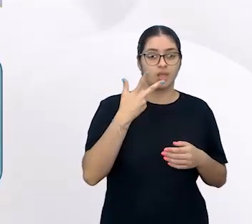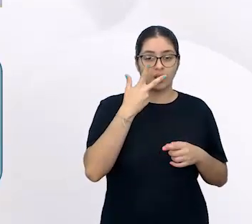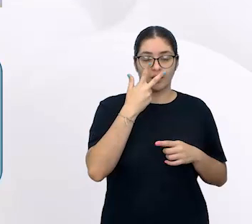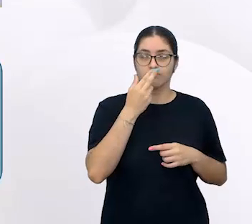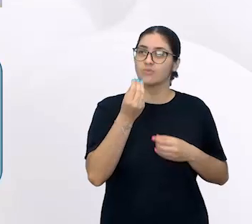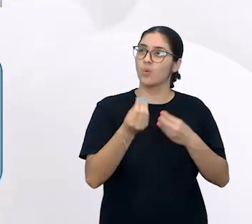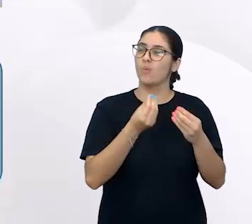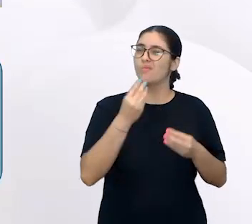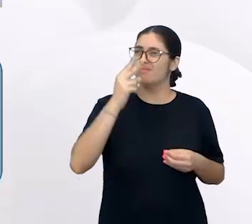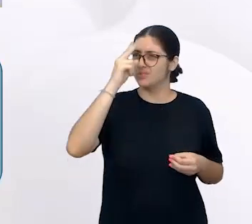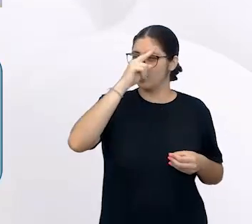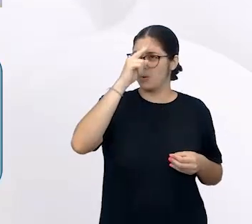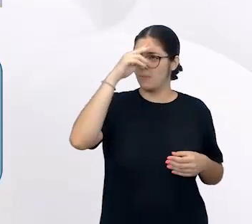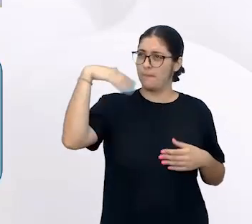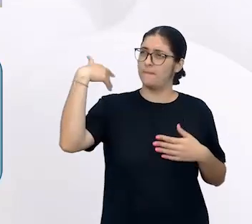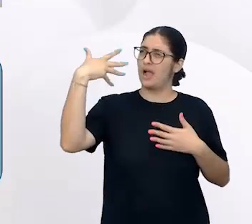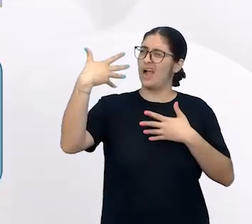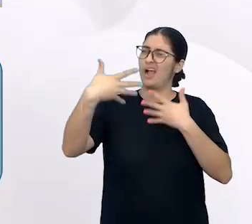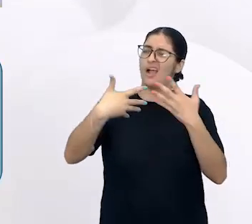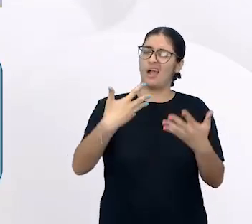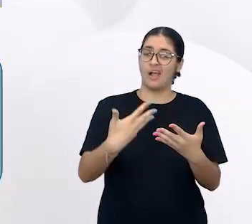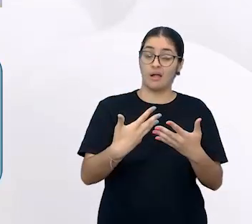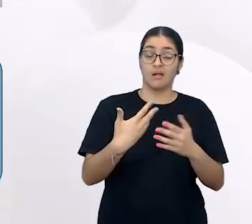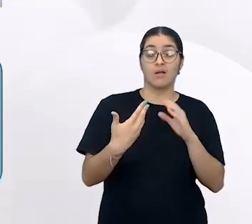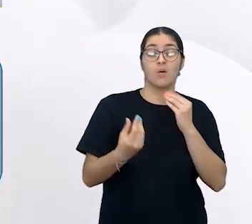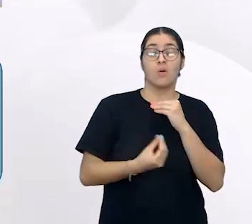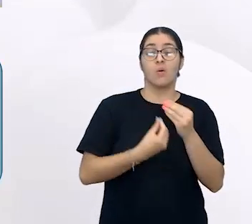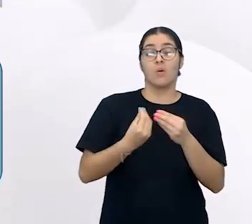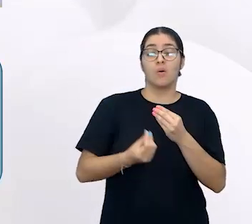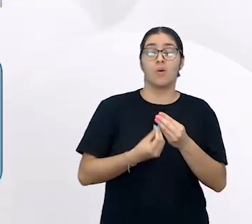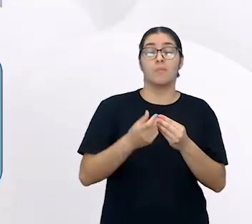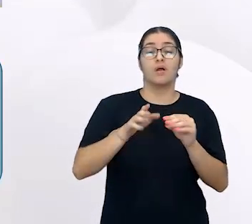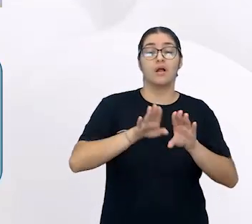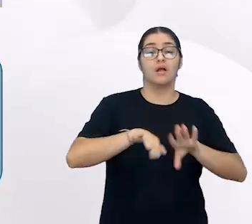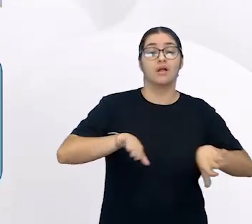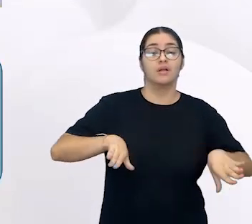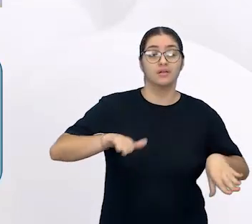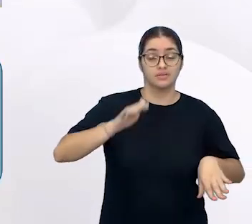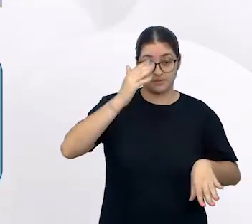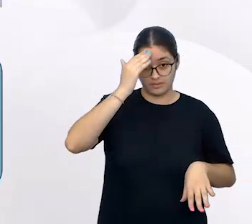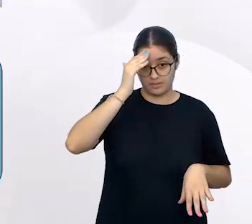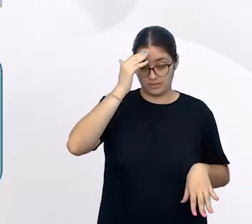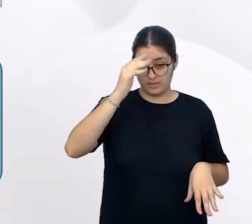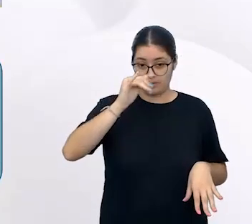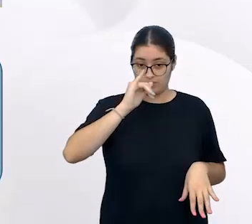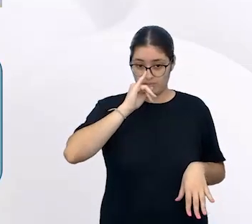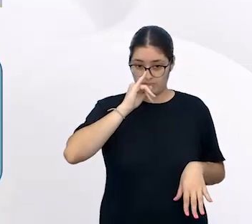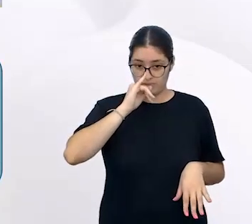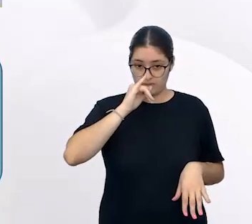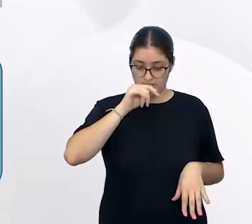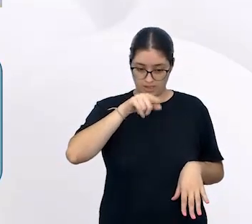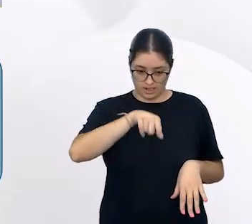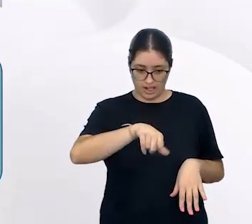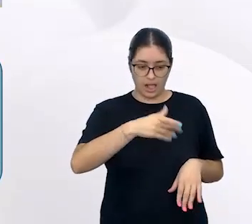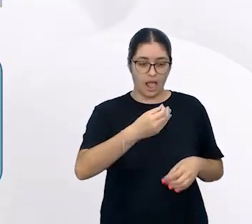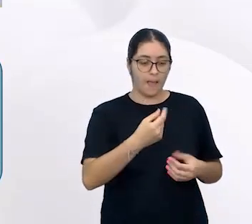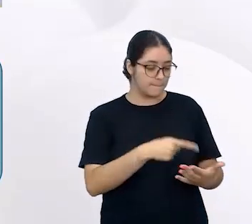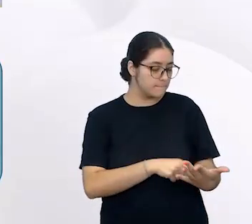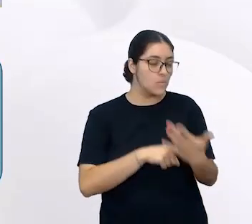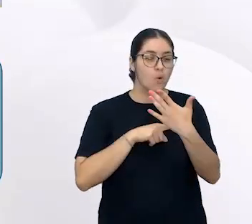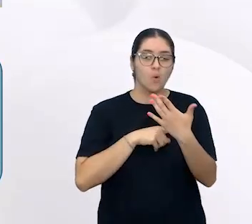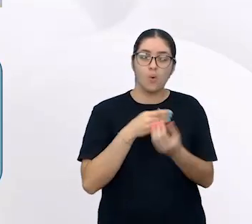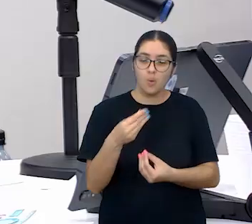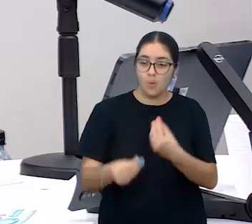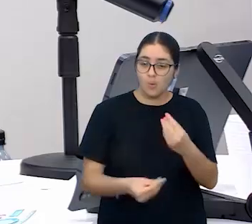histórico que a gente trouxe é para tentar entender o que a criança, o que a nossa criança quer mostrar para nós.